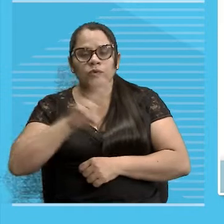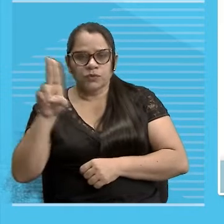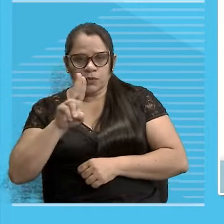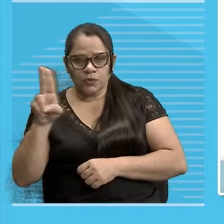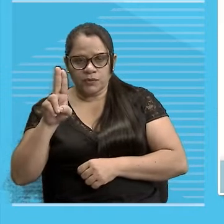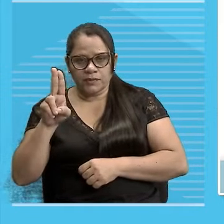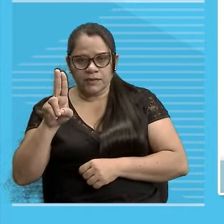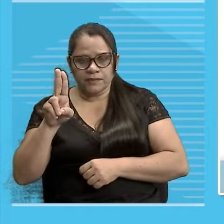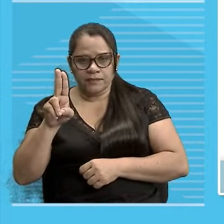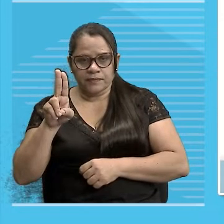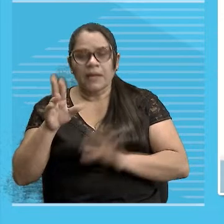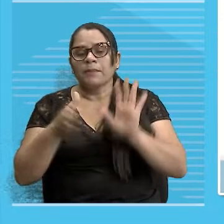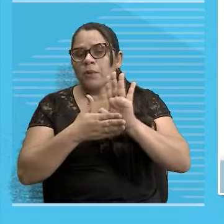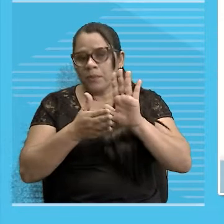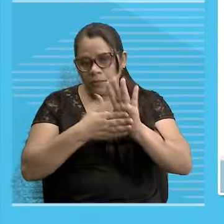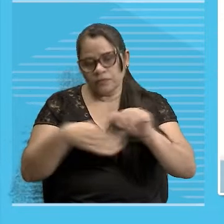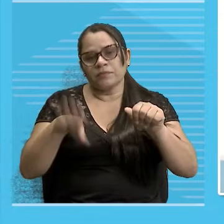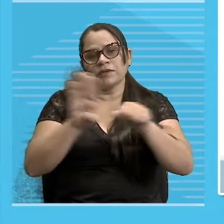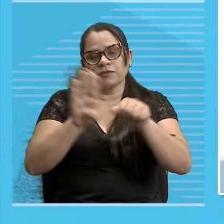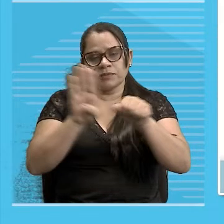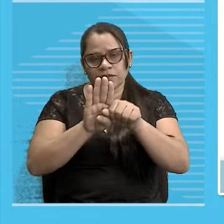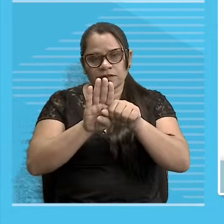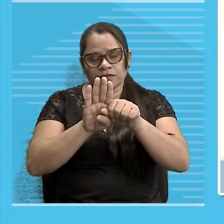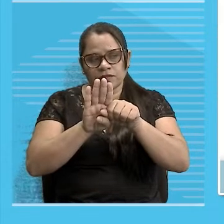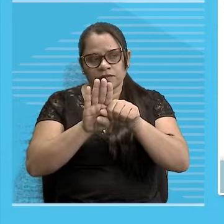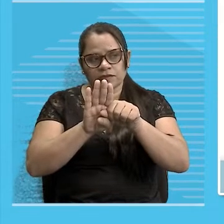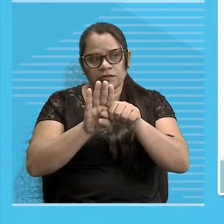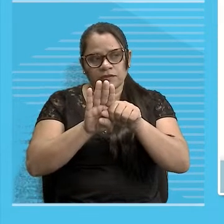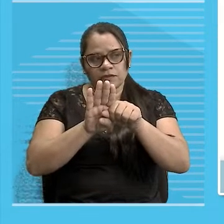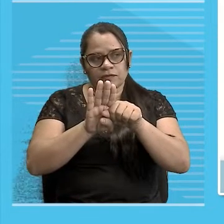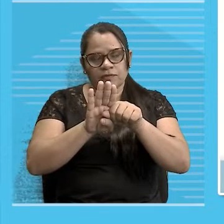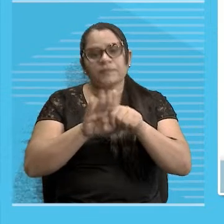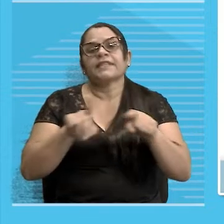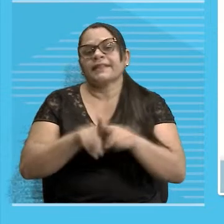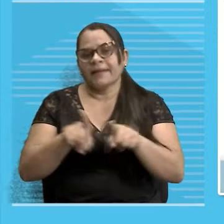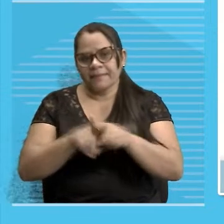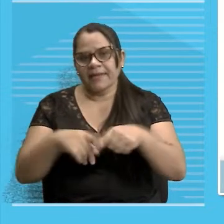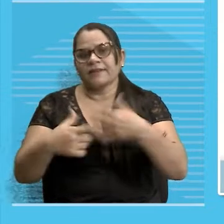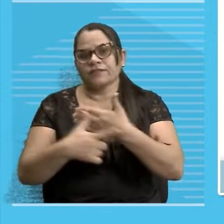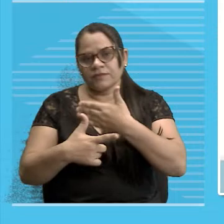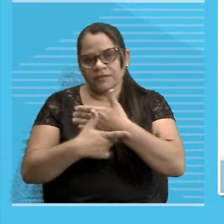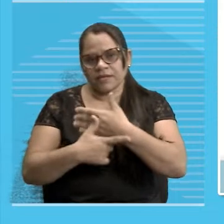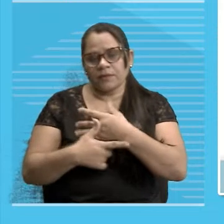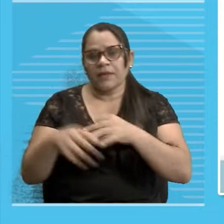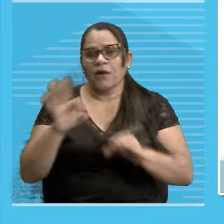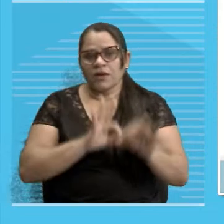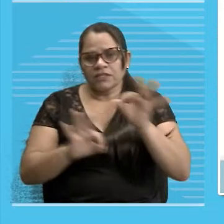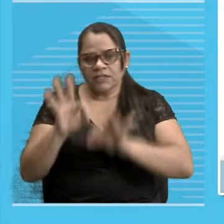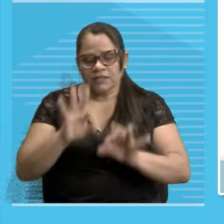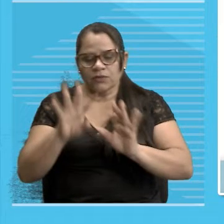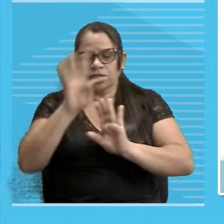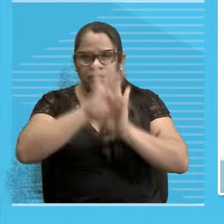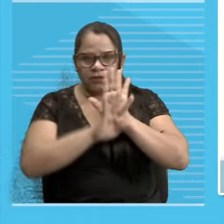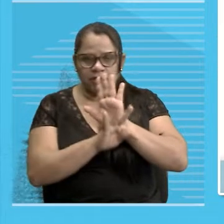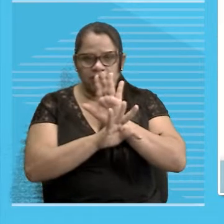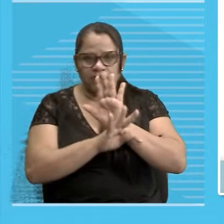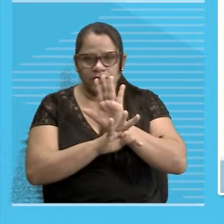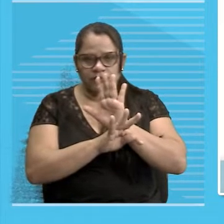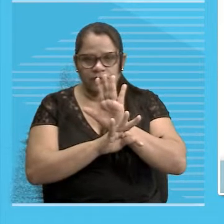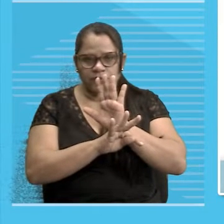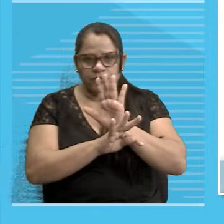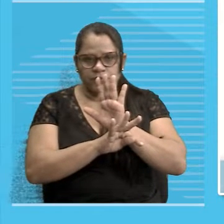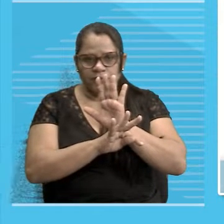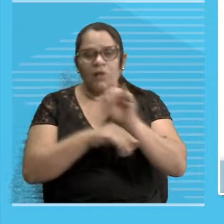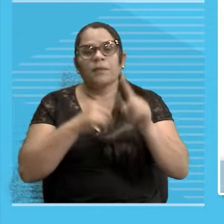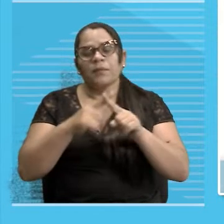permitido através do substantivo Além, é claro, de suas funções Como organizador textual Porque o mínimo que você